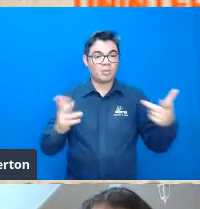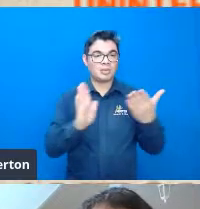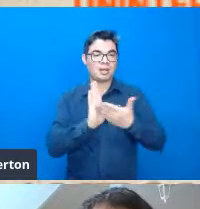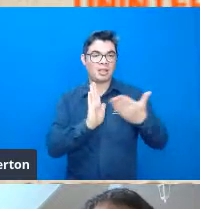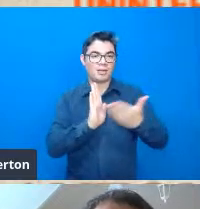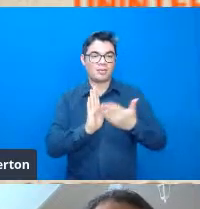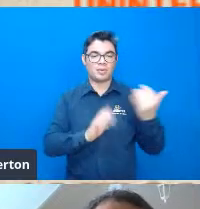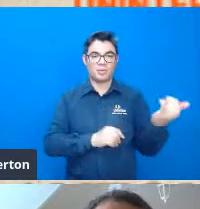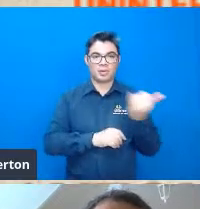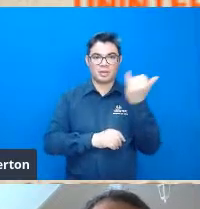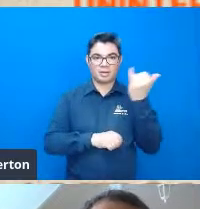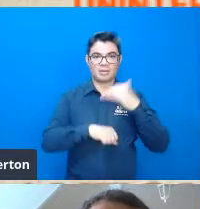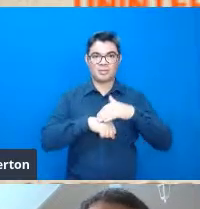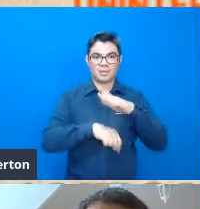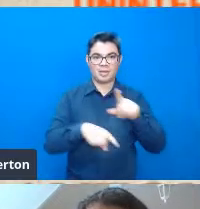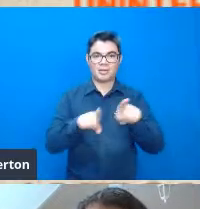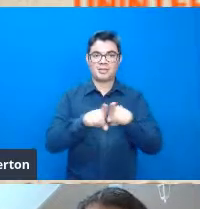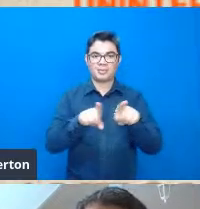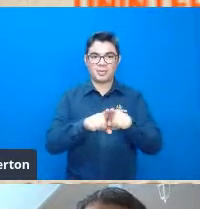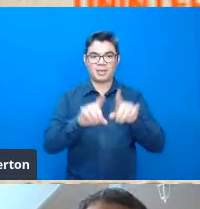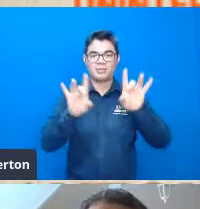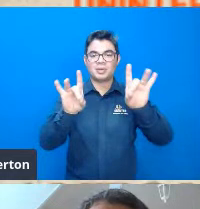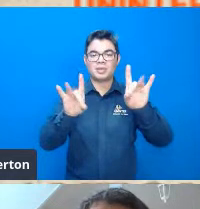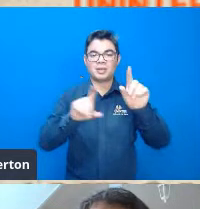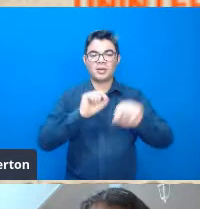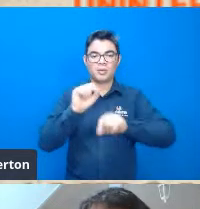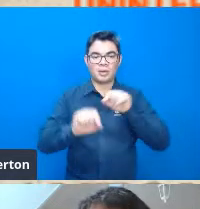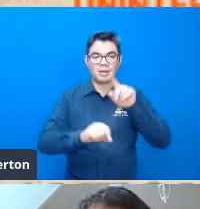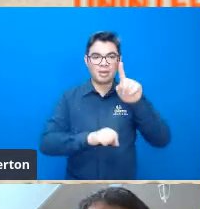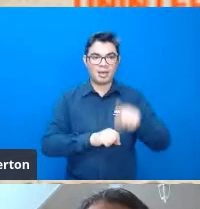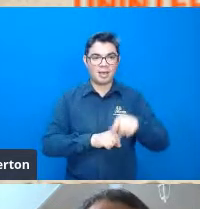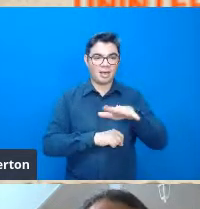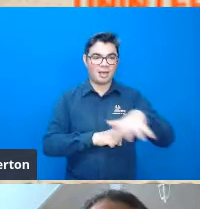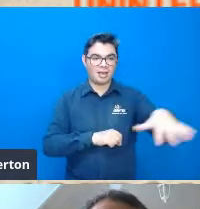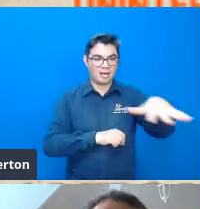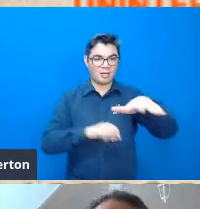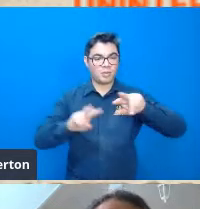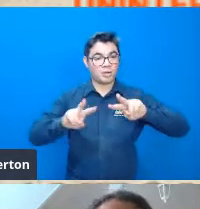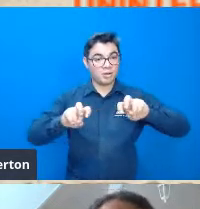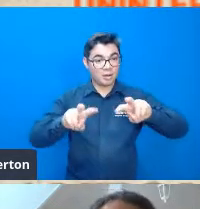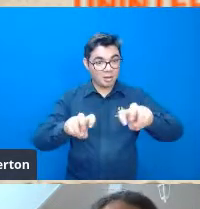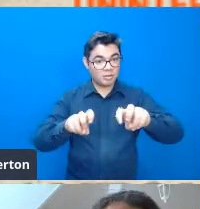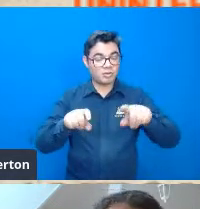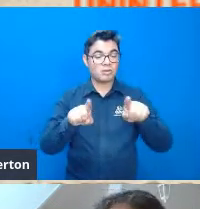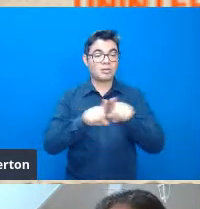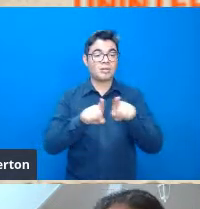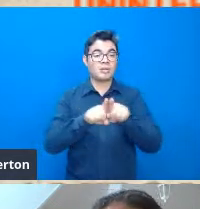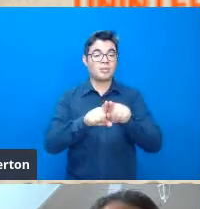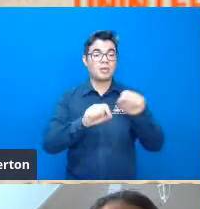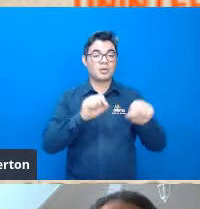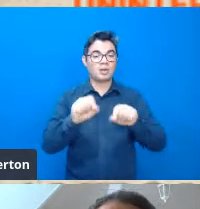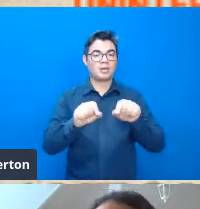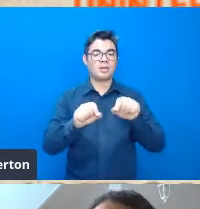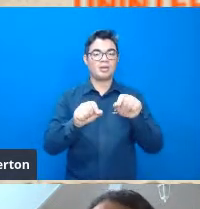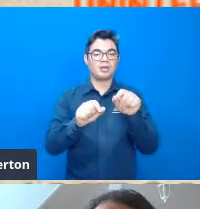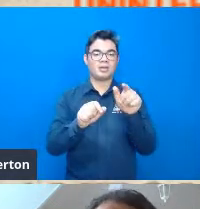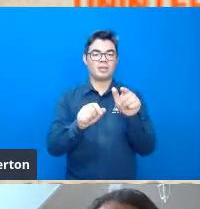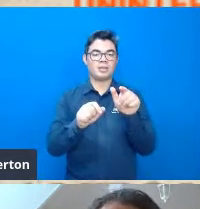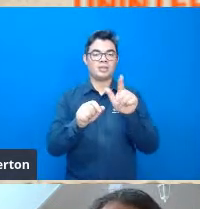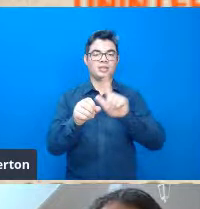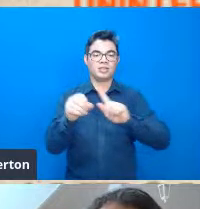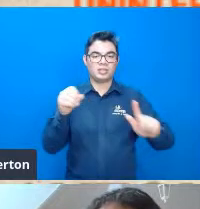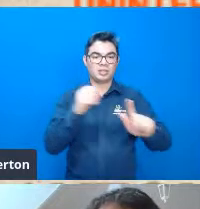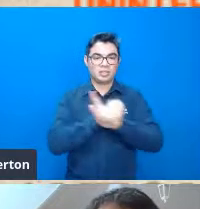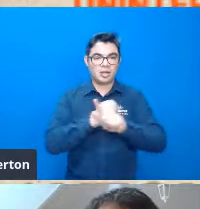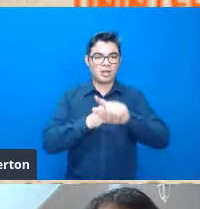importantes em especial sobre a sua área de abordagem né geomorfologia na